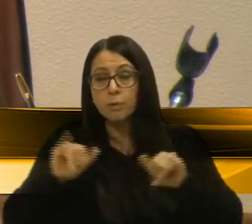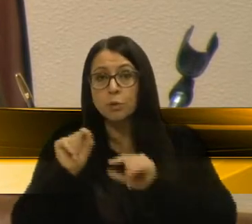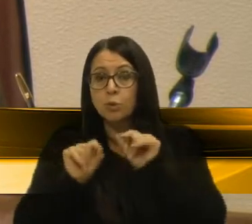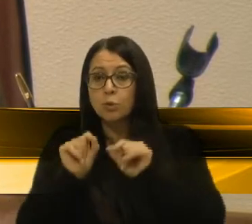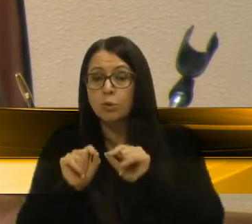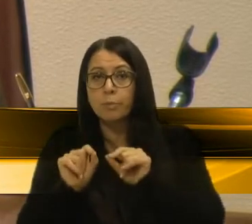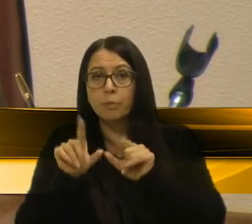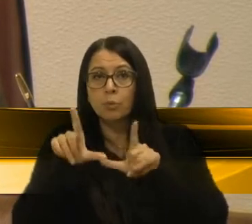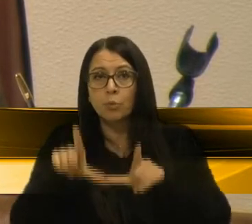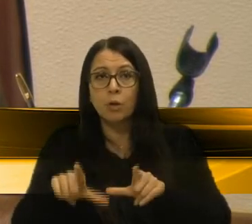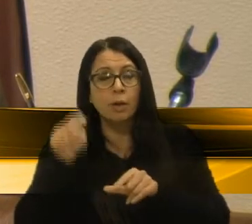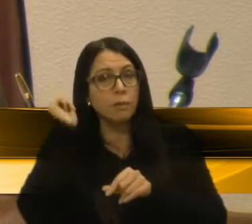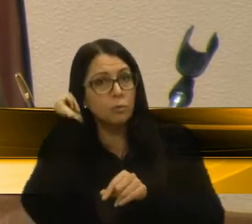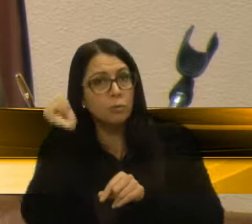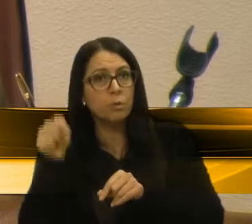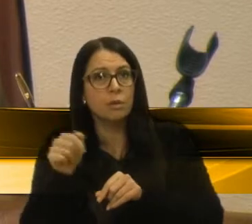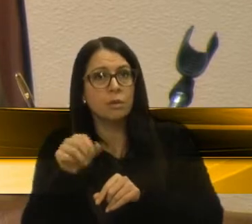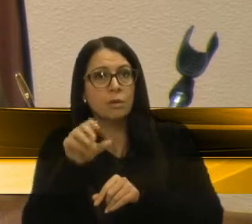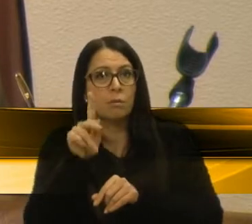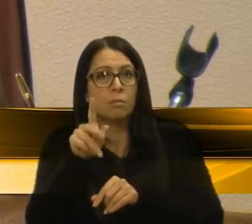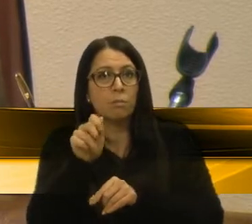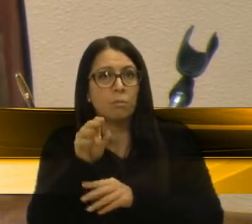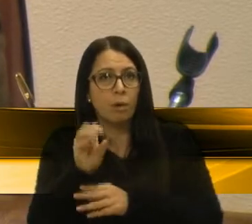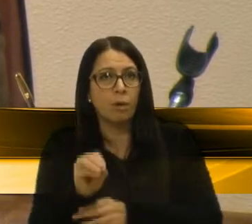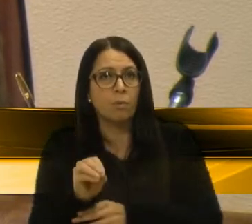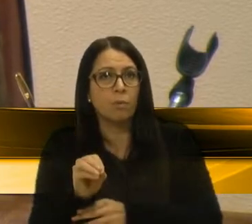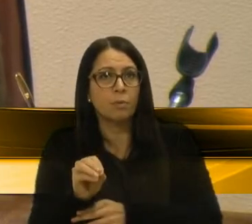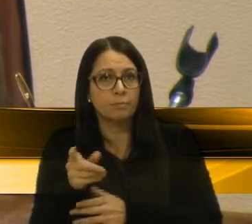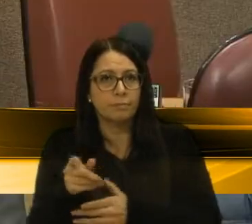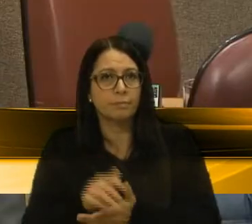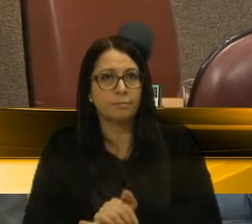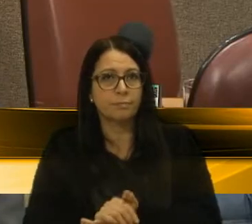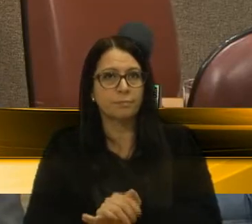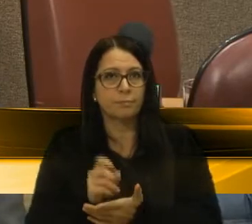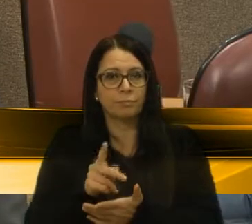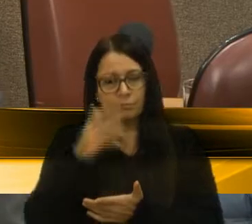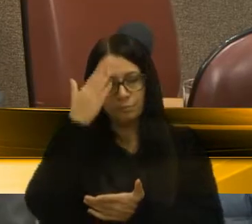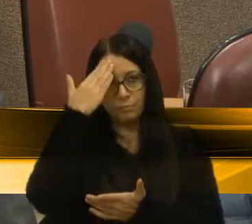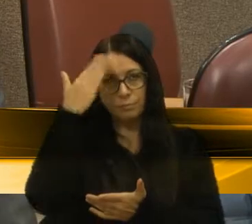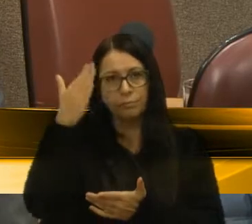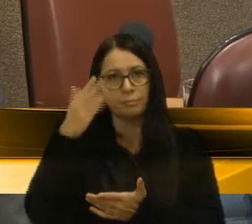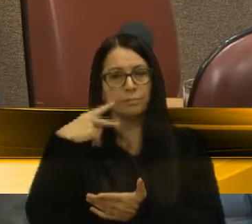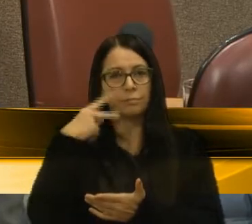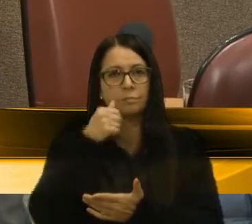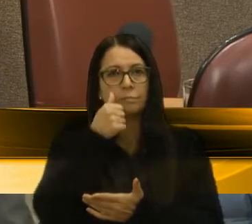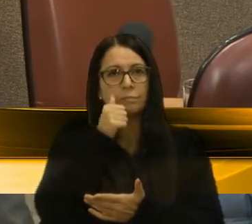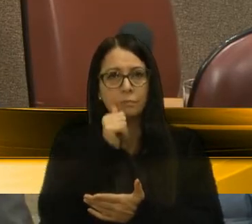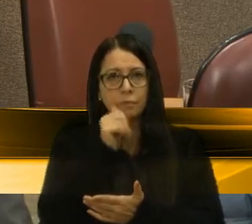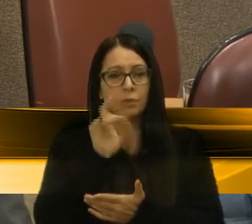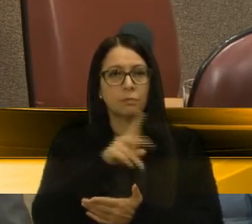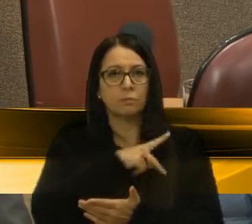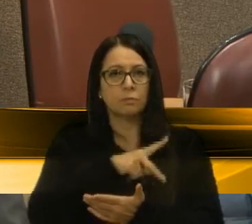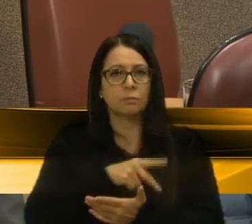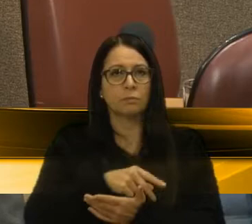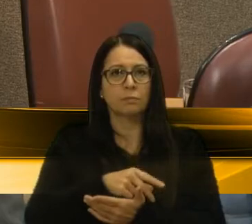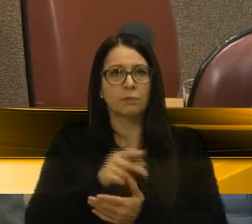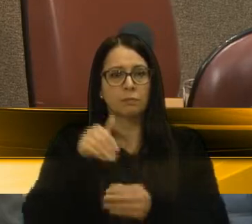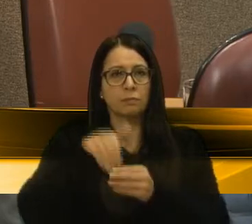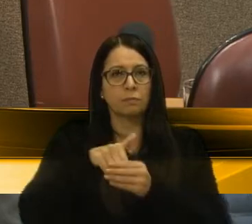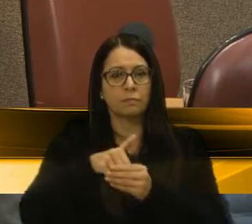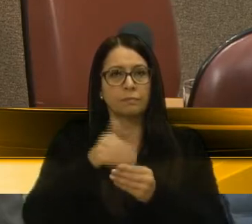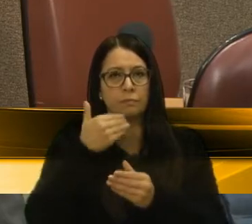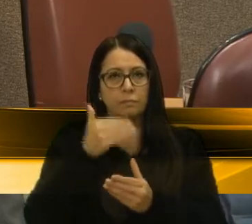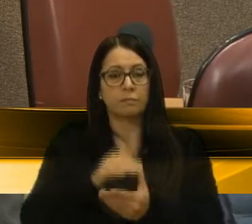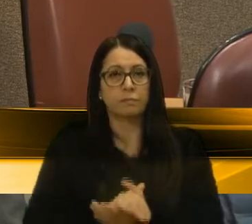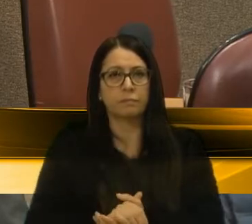a cedência do pouso ao Sr. Paulo MP de Siqueiro. Ok. Muito obrigado, vereadora Paula. Era isso, Sr. Presidente. Estaremos votando